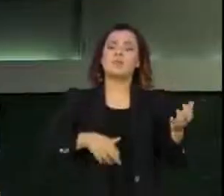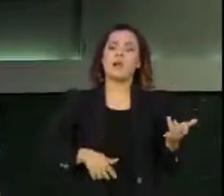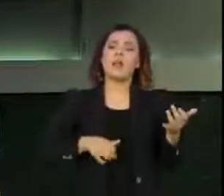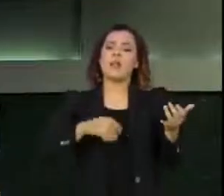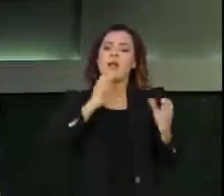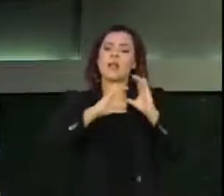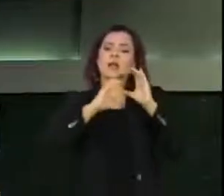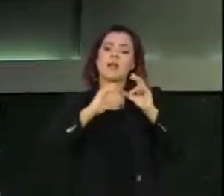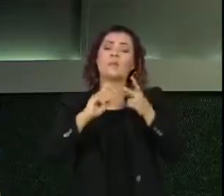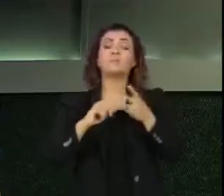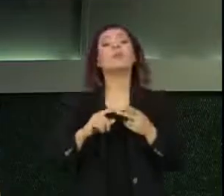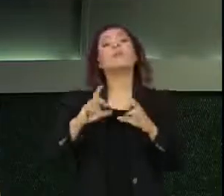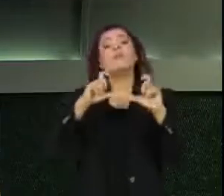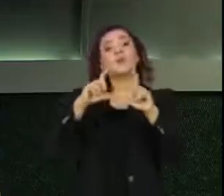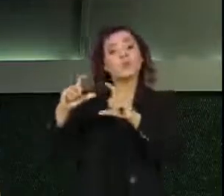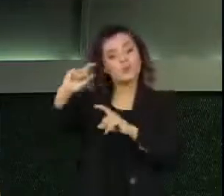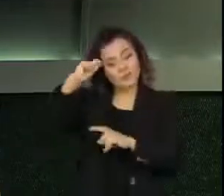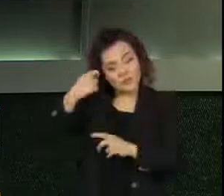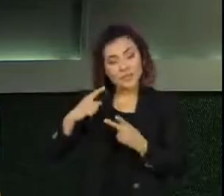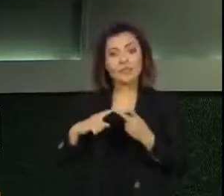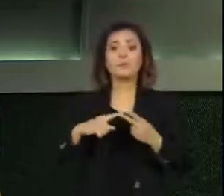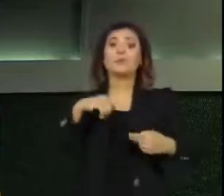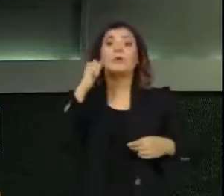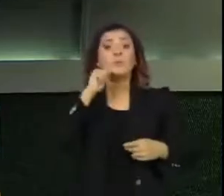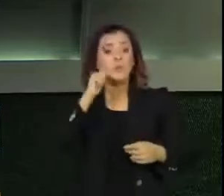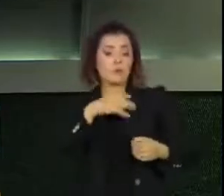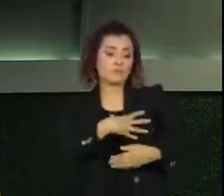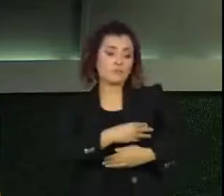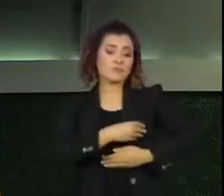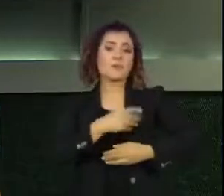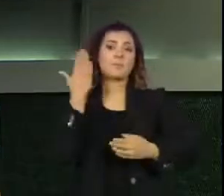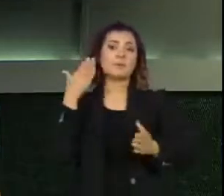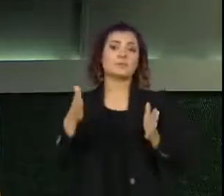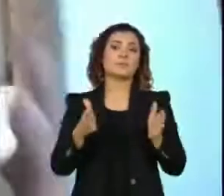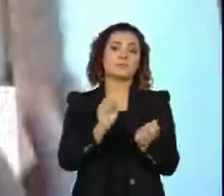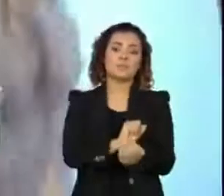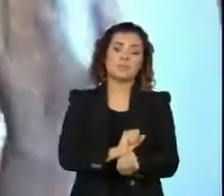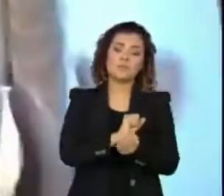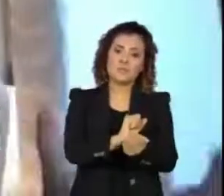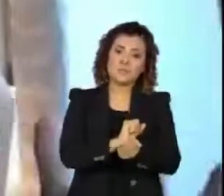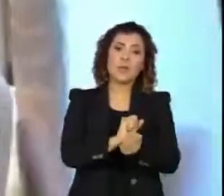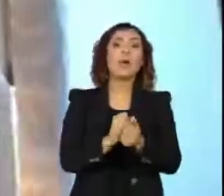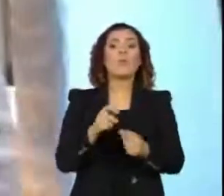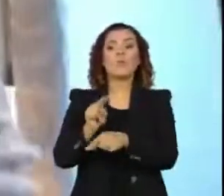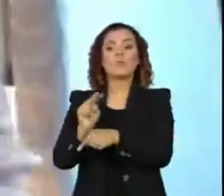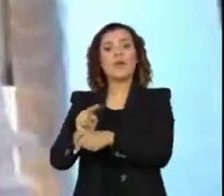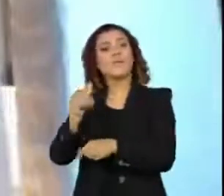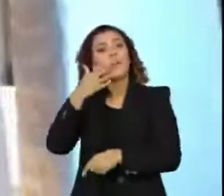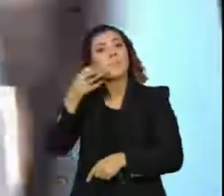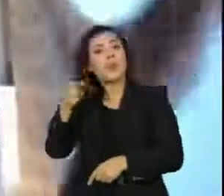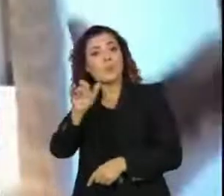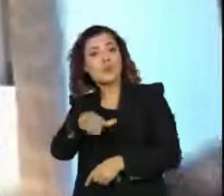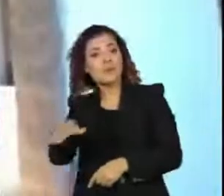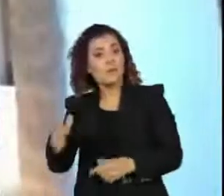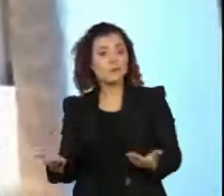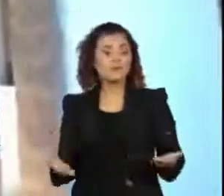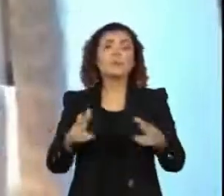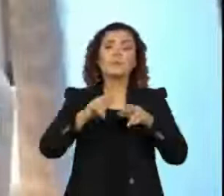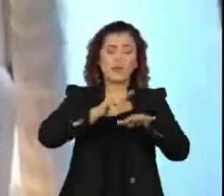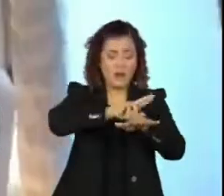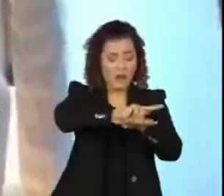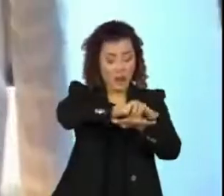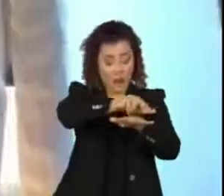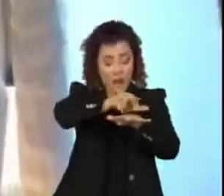um fotógrafo negro, uma ama de leite também, da época da escravidão. Então, é muito importante para nós trazer esse leque